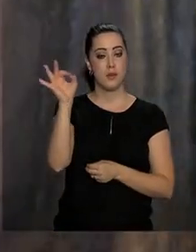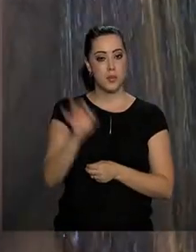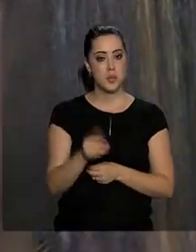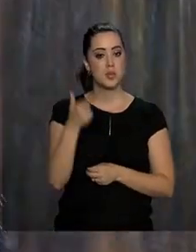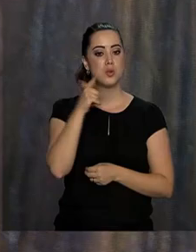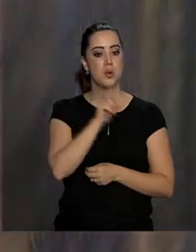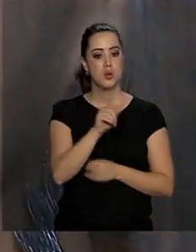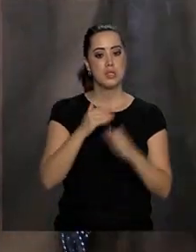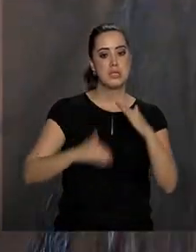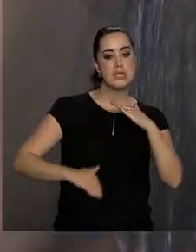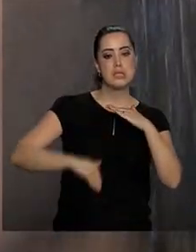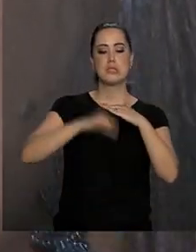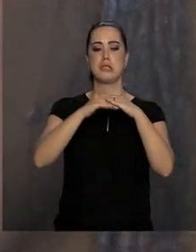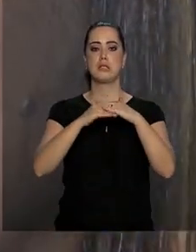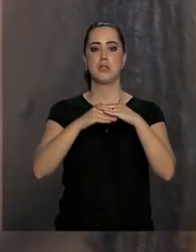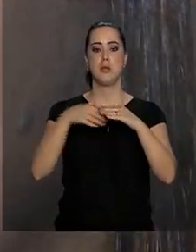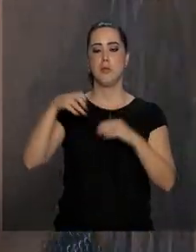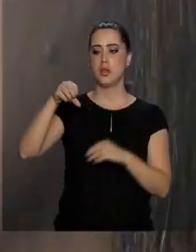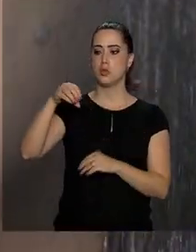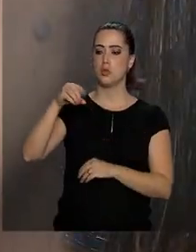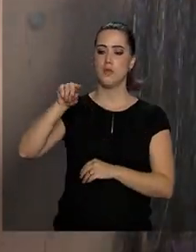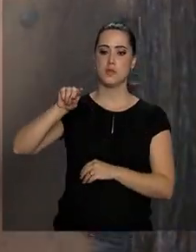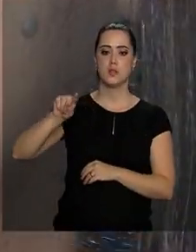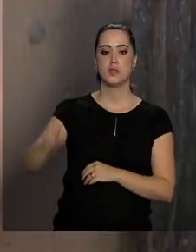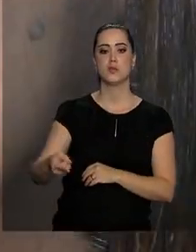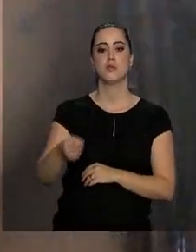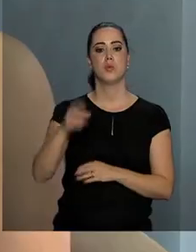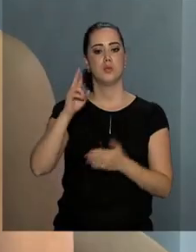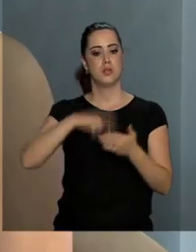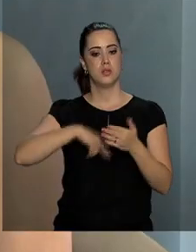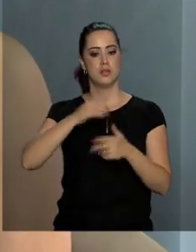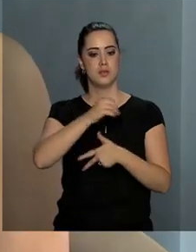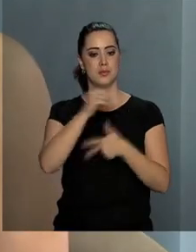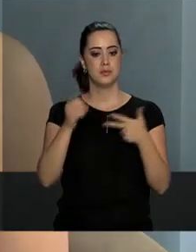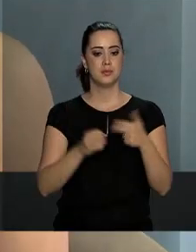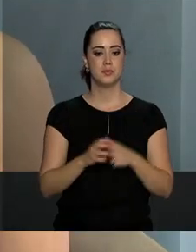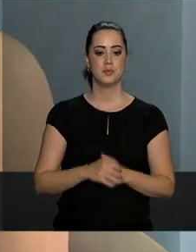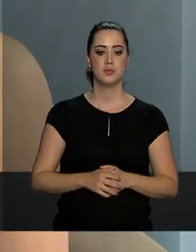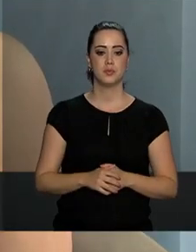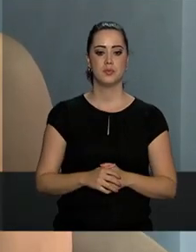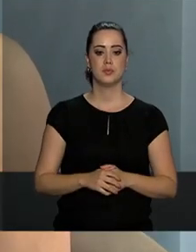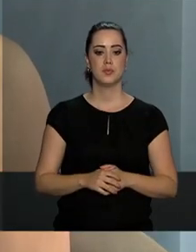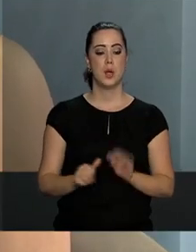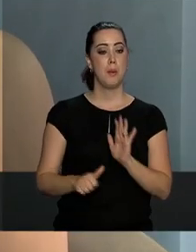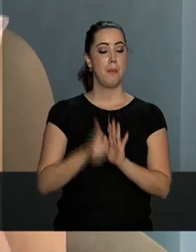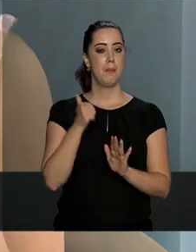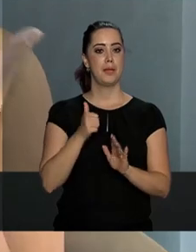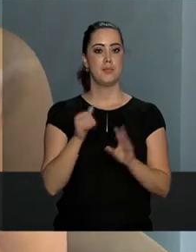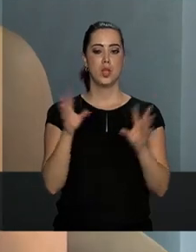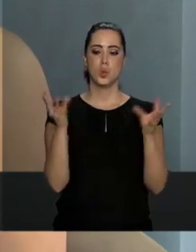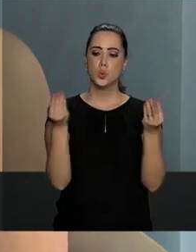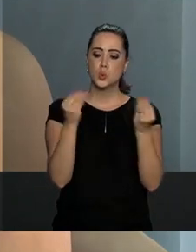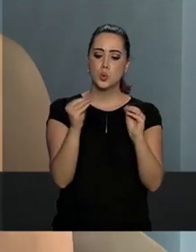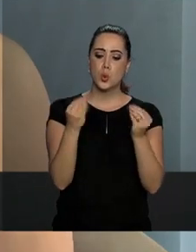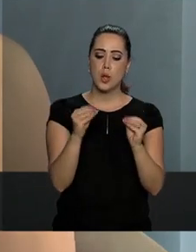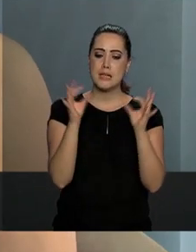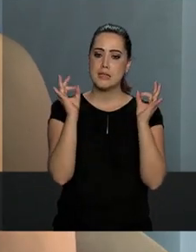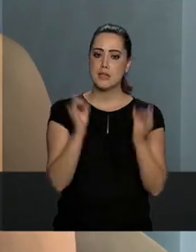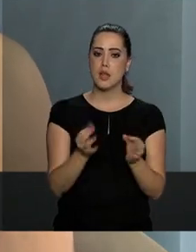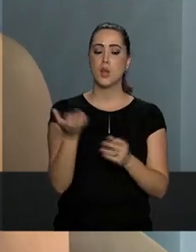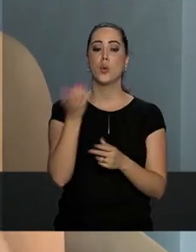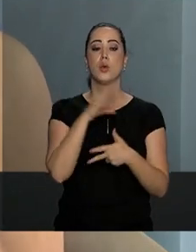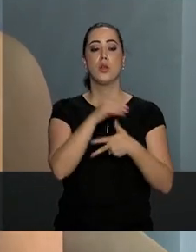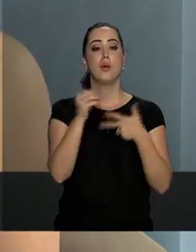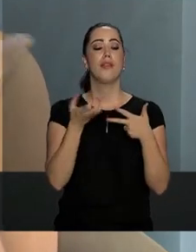tirassem acima de 900 pontos na redação do Enem. O primeiro passo é ter uma estrutura sólida que atenda ao que o Enem